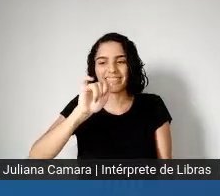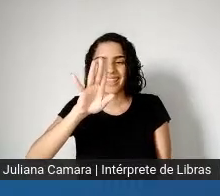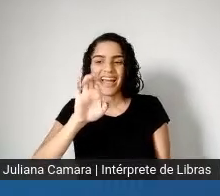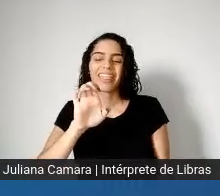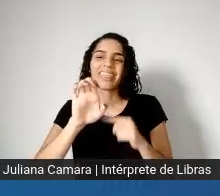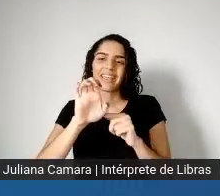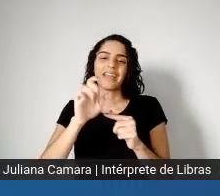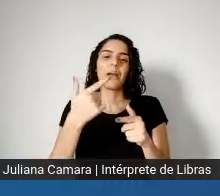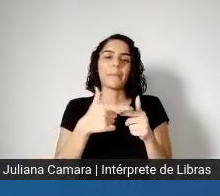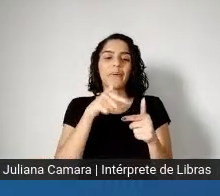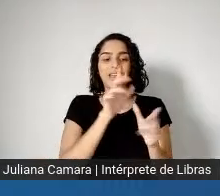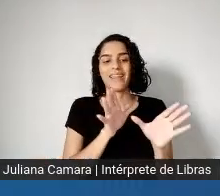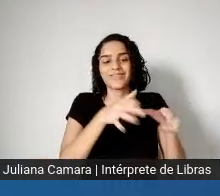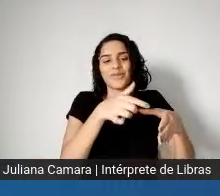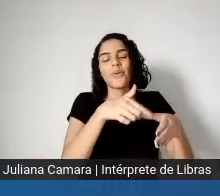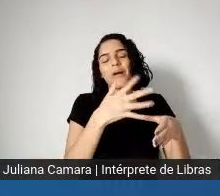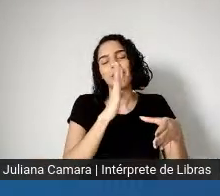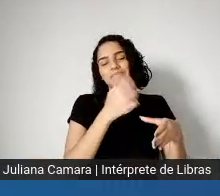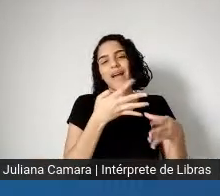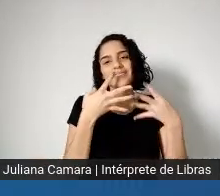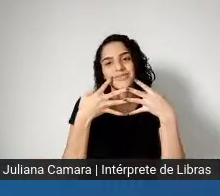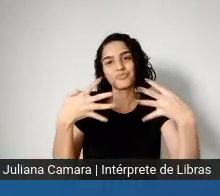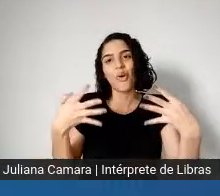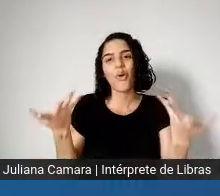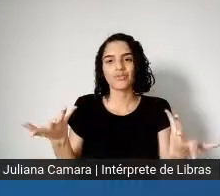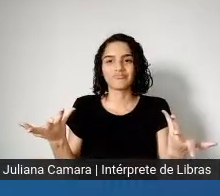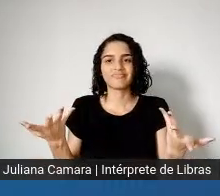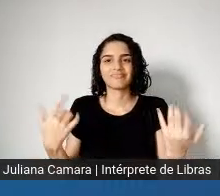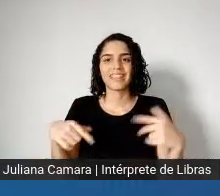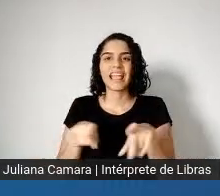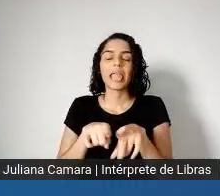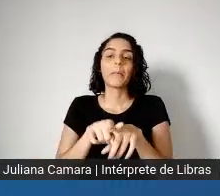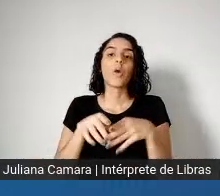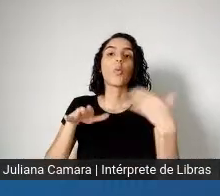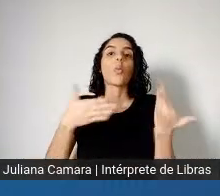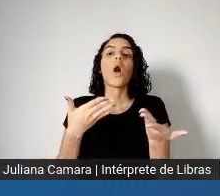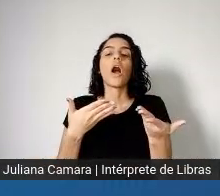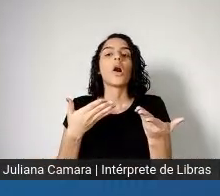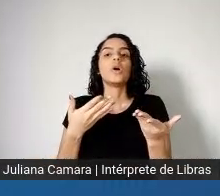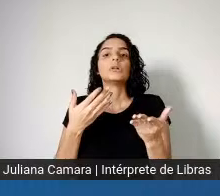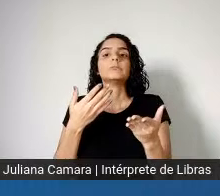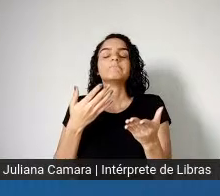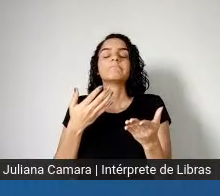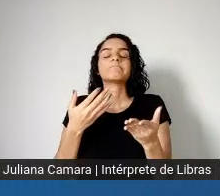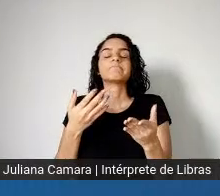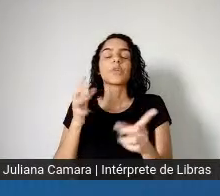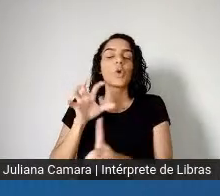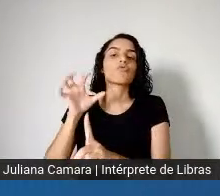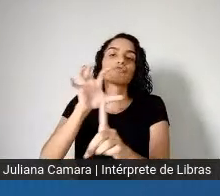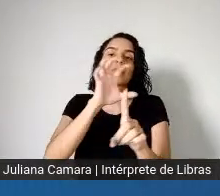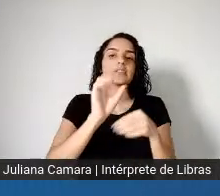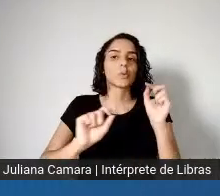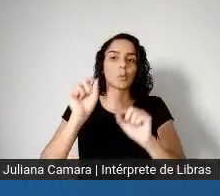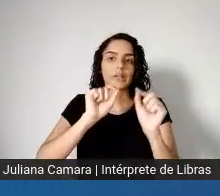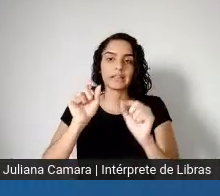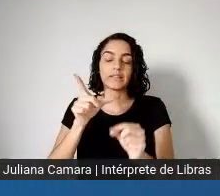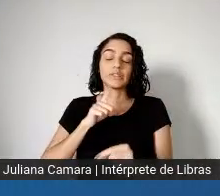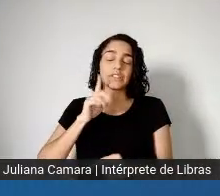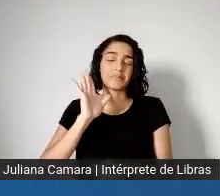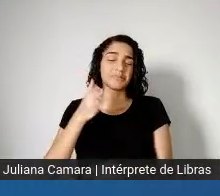COVID, né, as consequências, né, são bastante desiguais, né, já há documentação